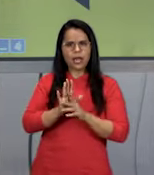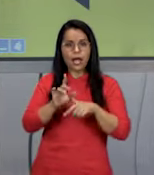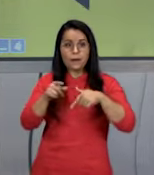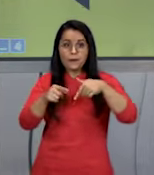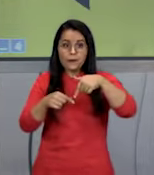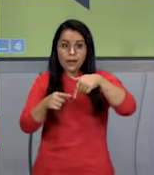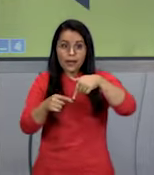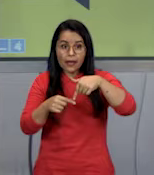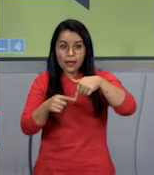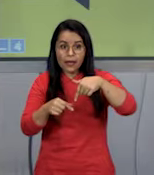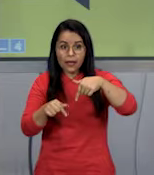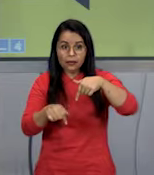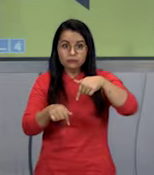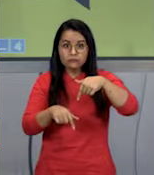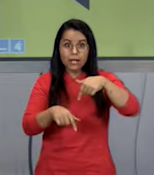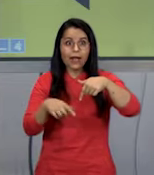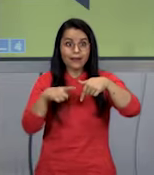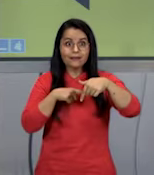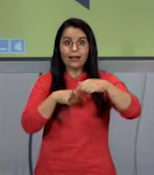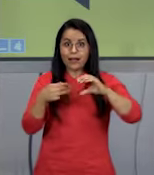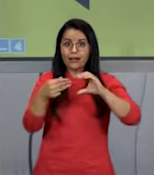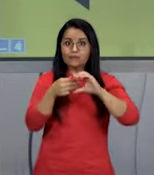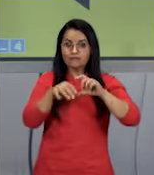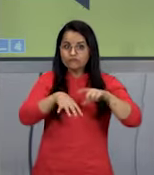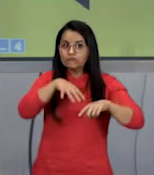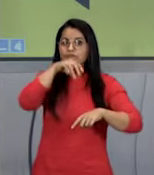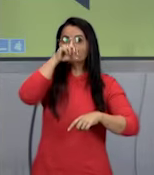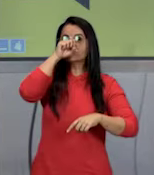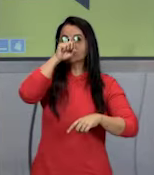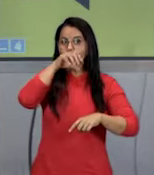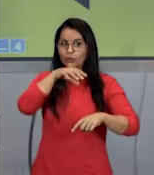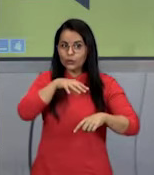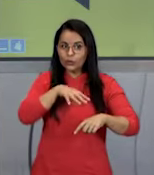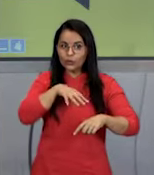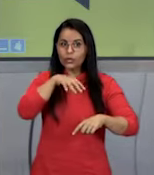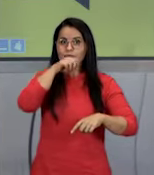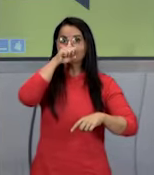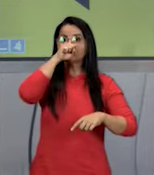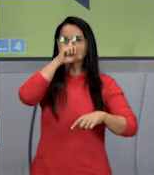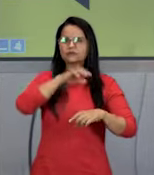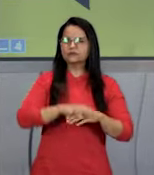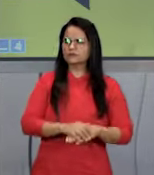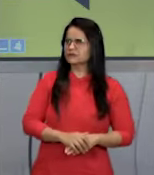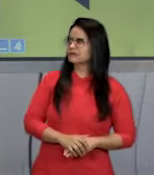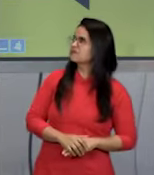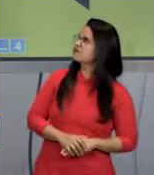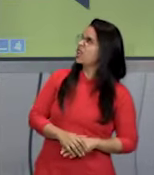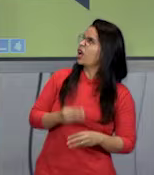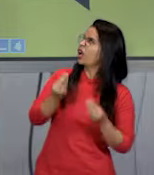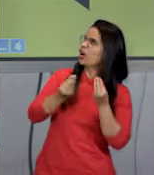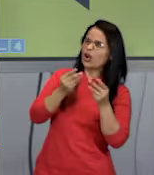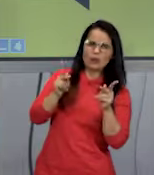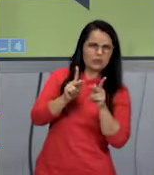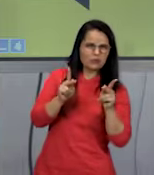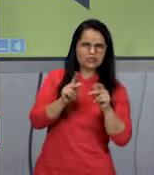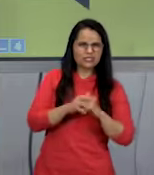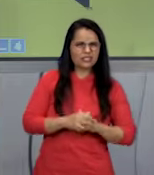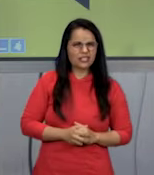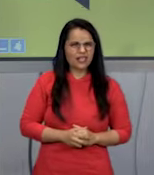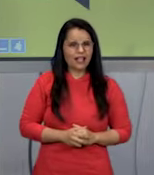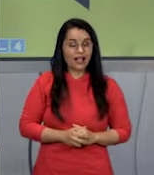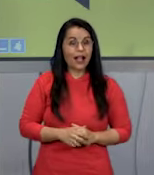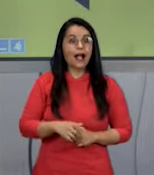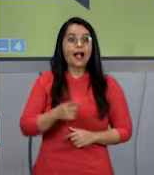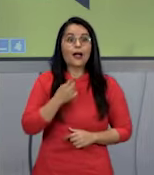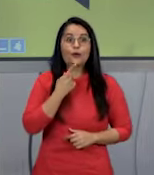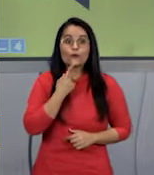do pé, ela está fazendo o processo de respiração celular. Mas, professora, mas como? Através do